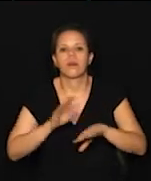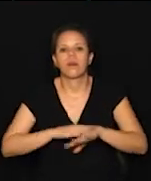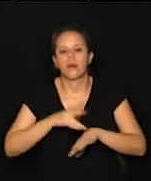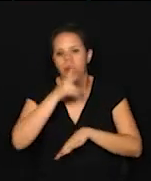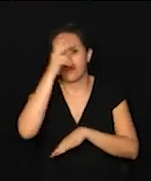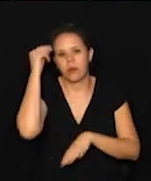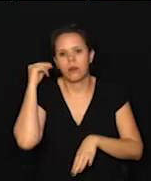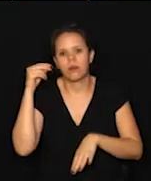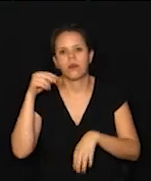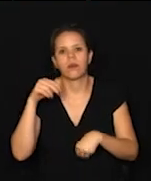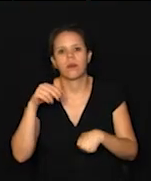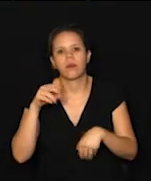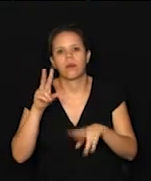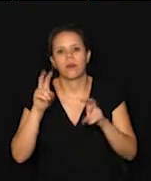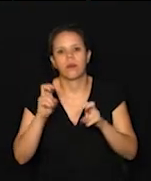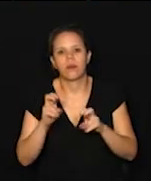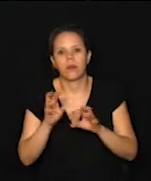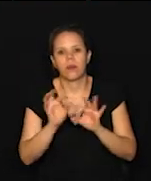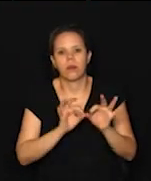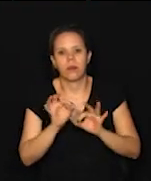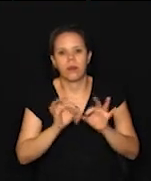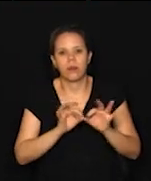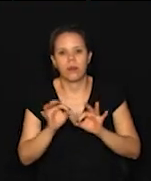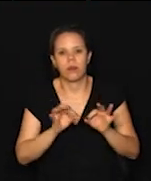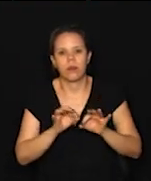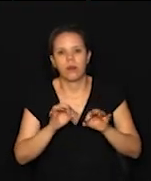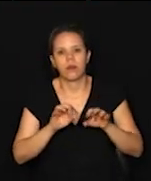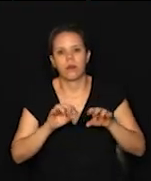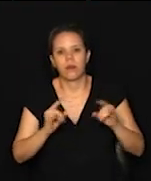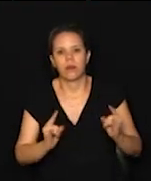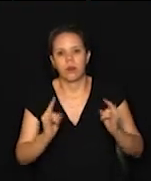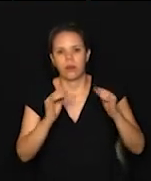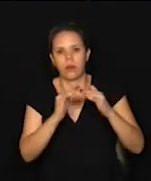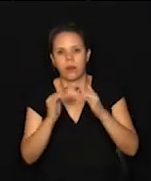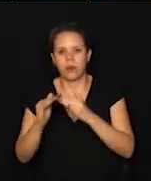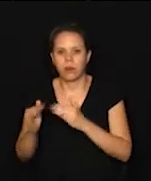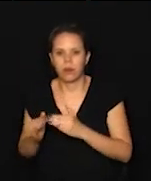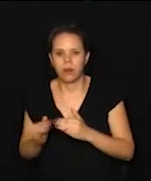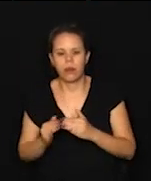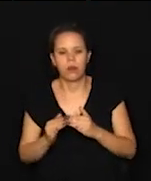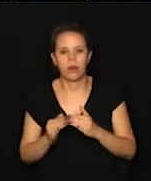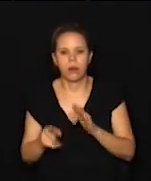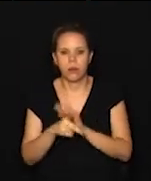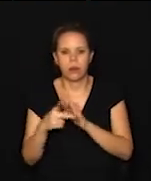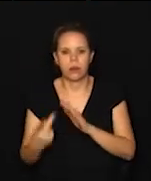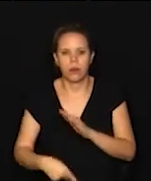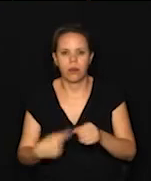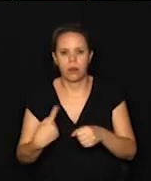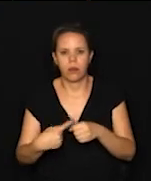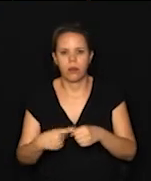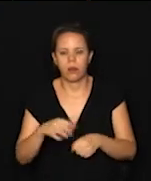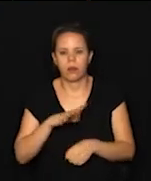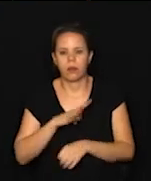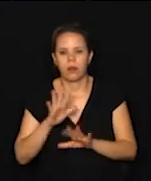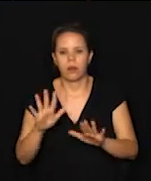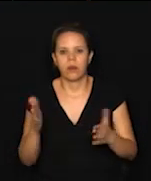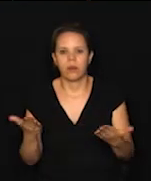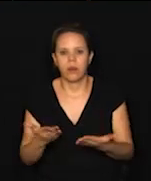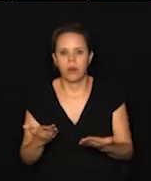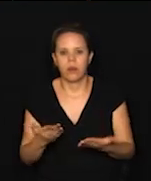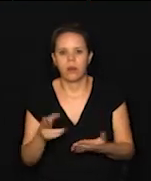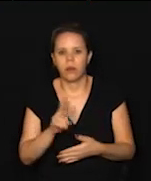do prefeito, que trata da regularização de imóveis urbanos de domínio do município, mas que hoje estão